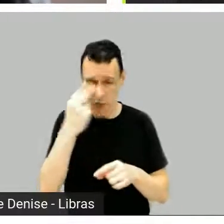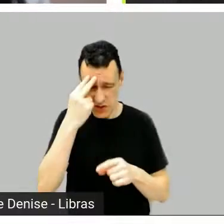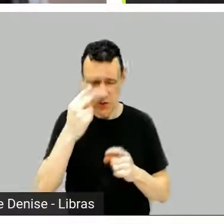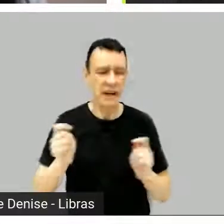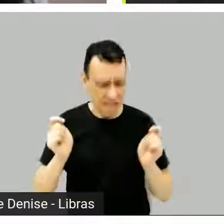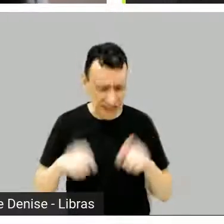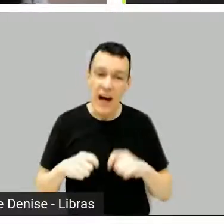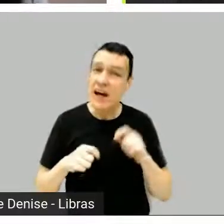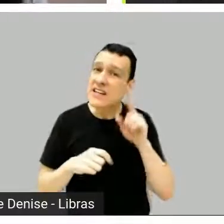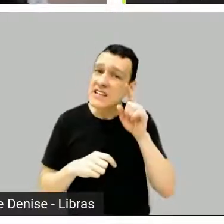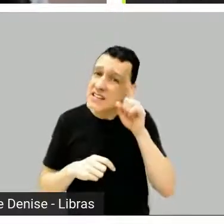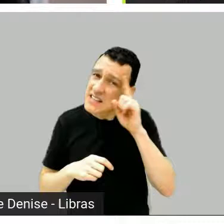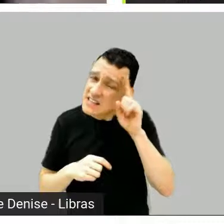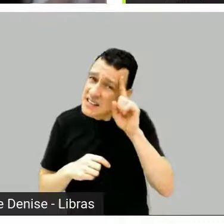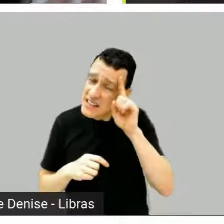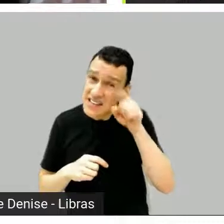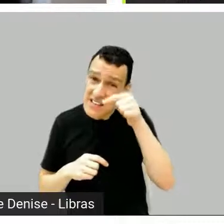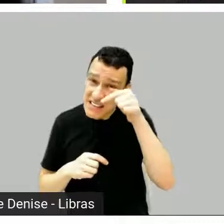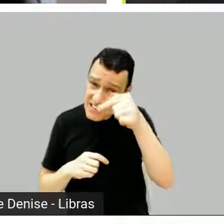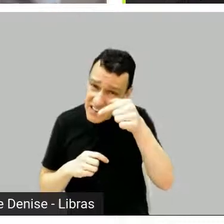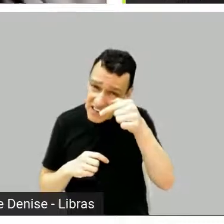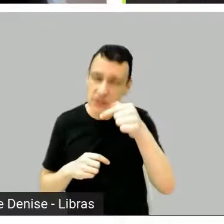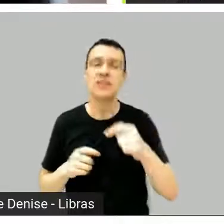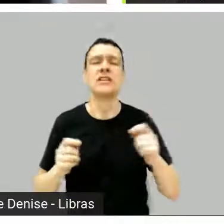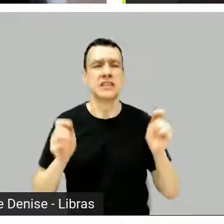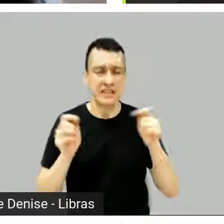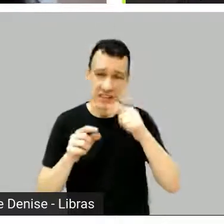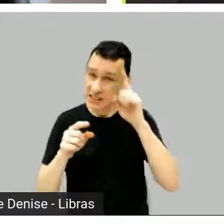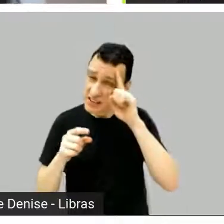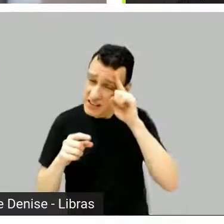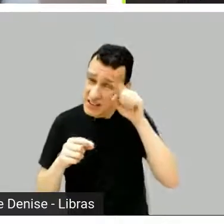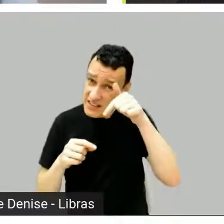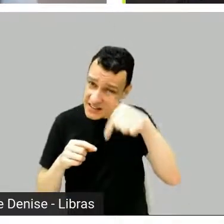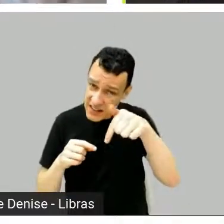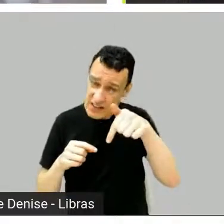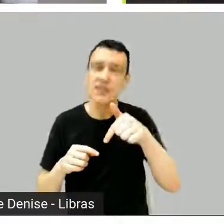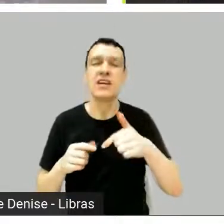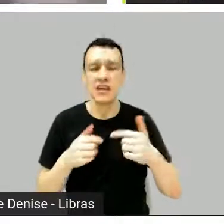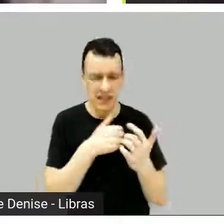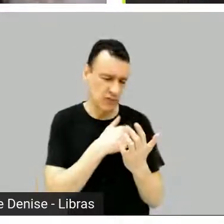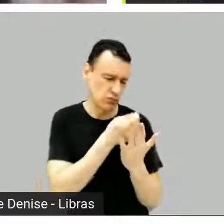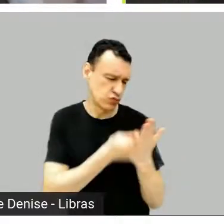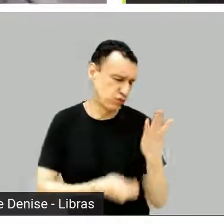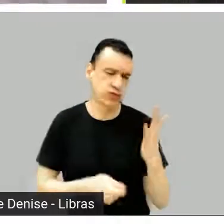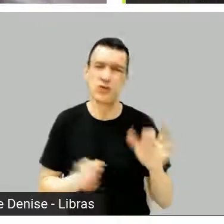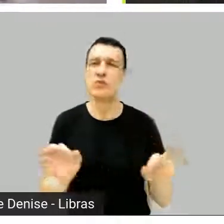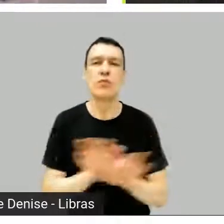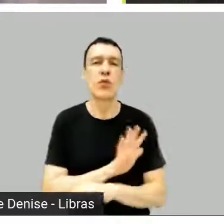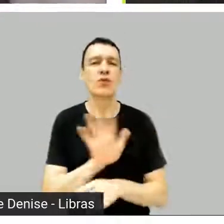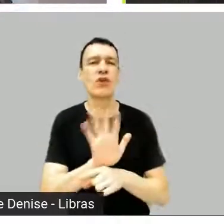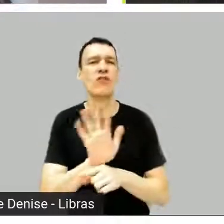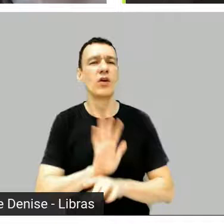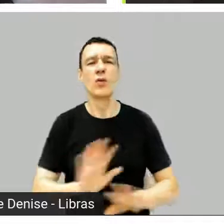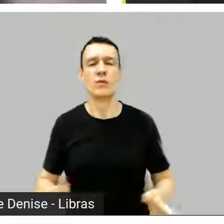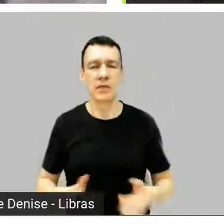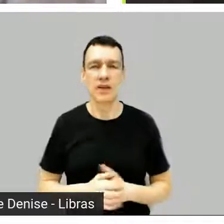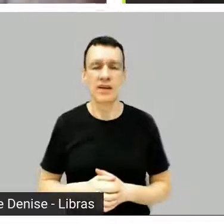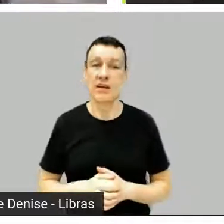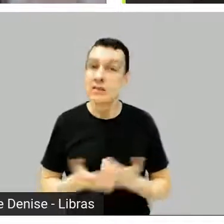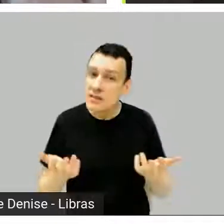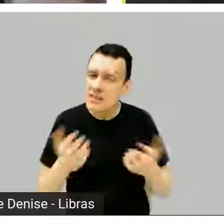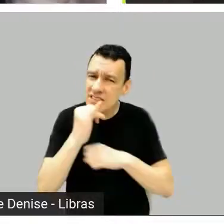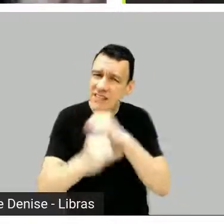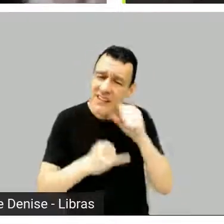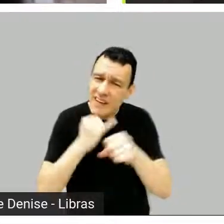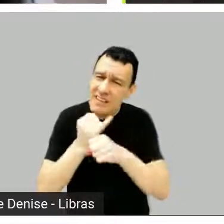sete dias, você juro por Deus? Não faz nem sentido, assim, né? Tipo, ah, seja roteirista de verdade, aprenda a